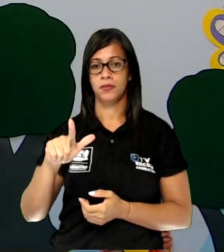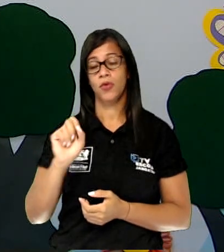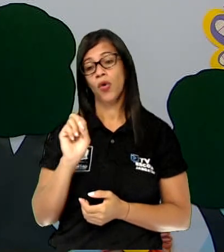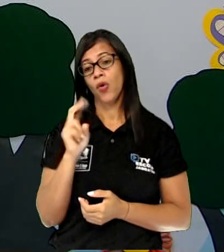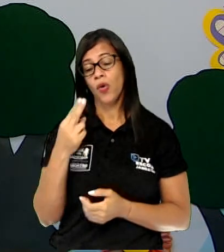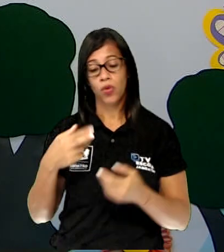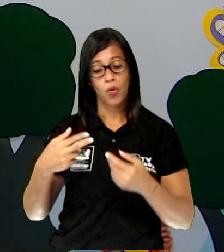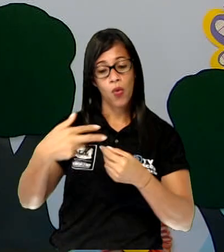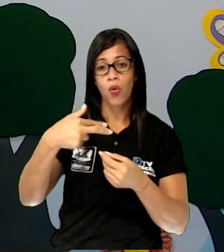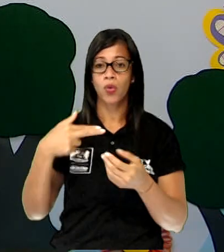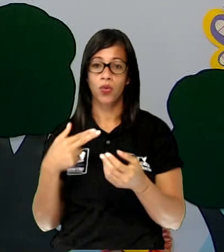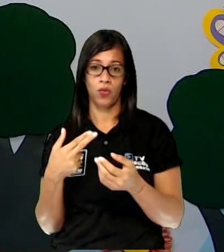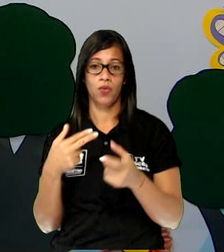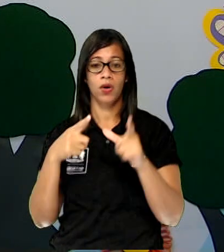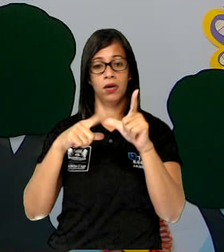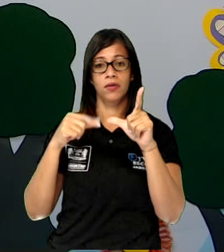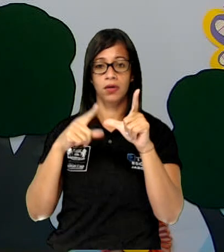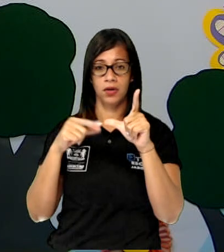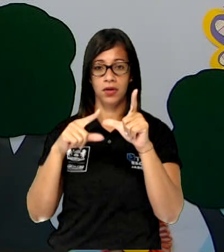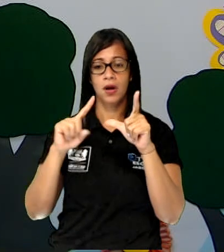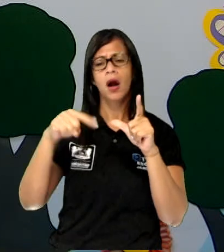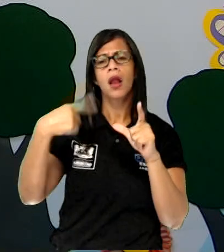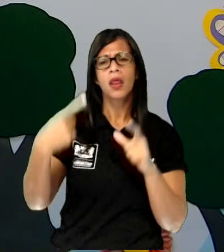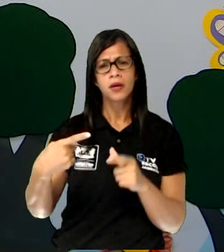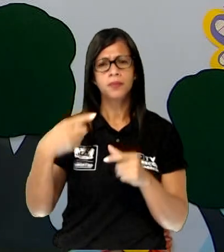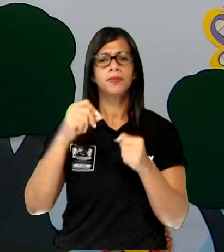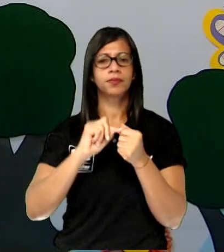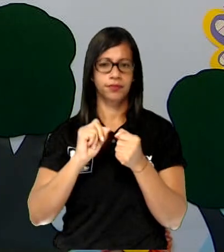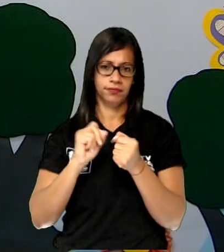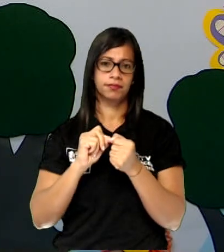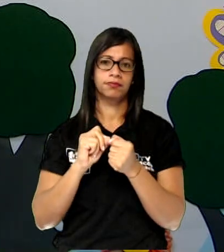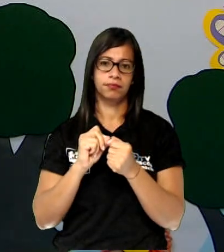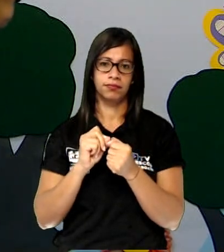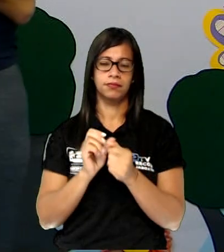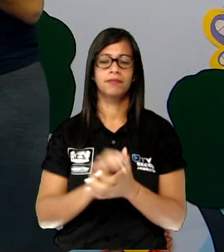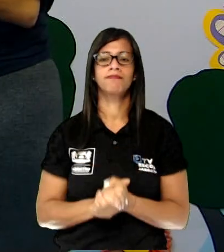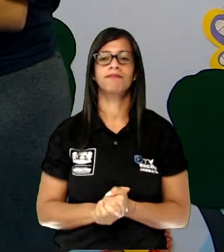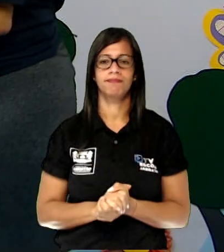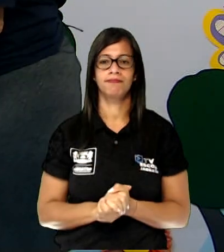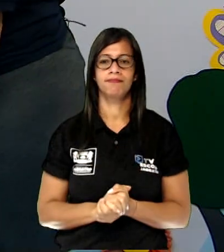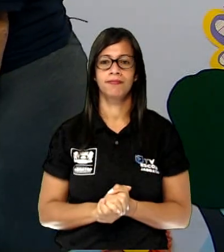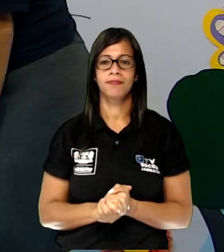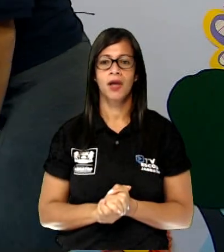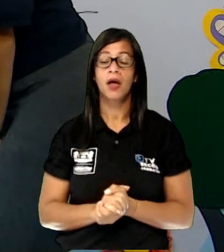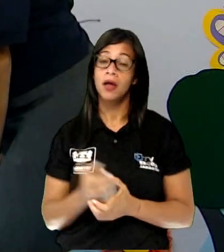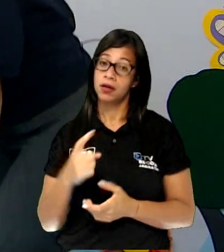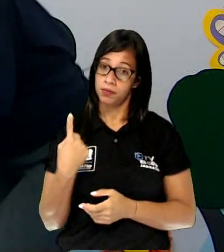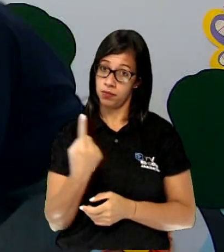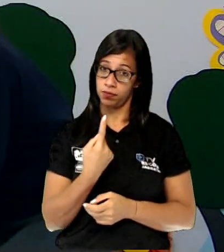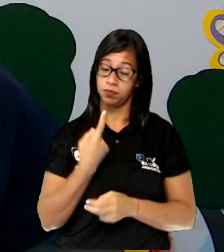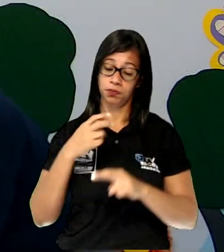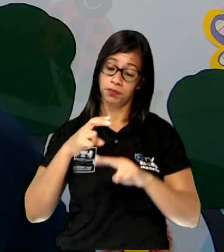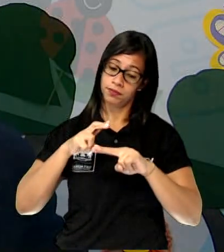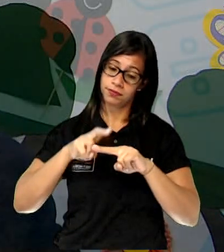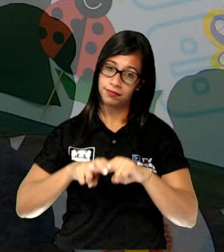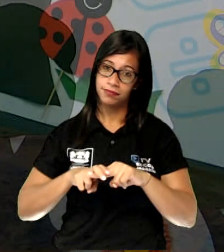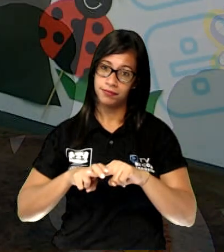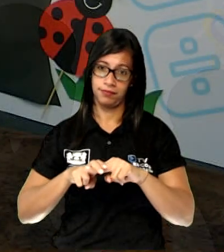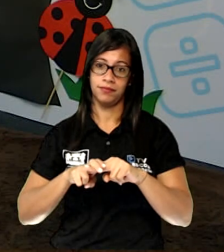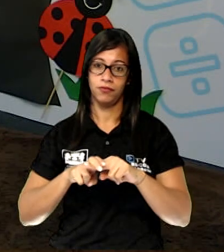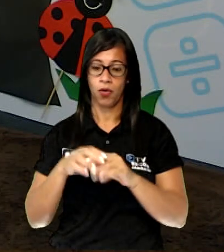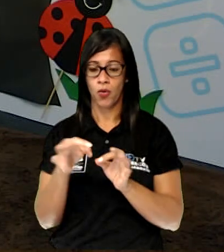Em um outro momento faz. E nós vamos agora montar. Então, volta para cá que a gente vai sentar. Nós vamos